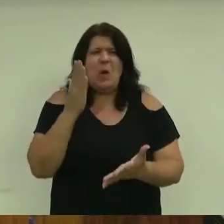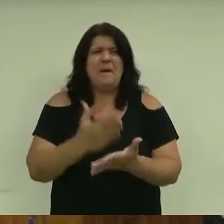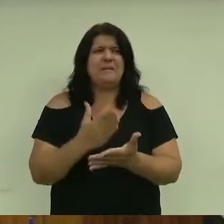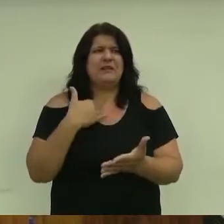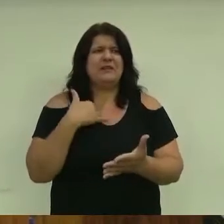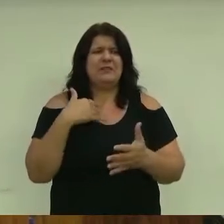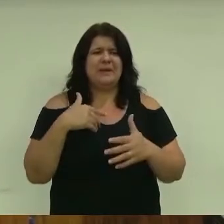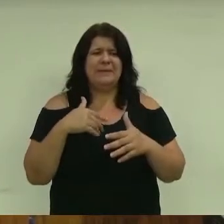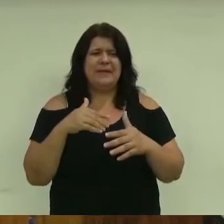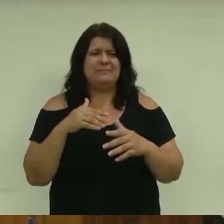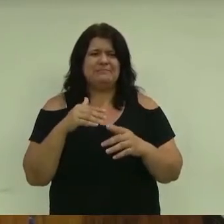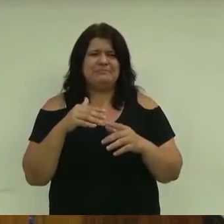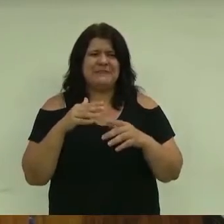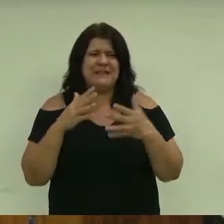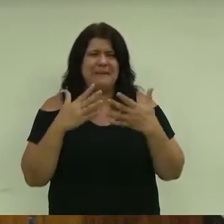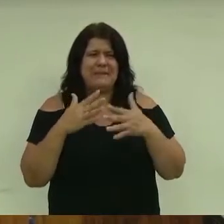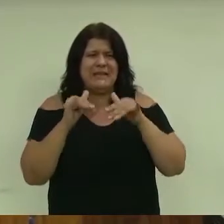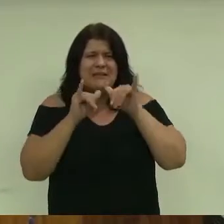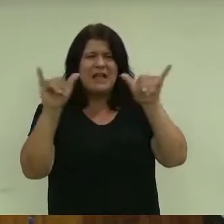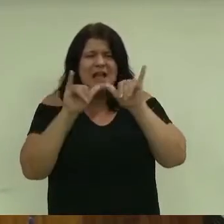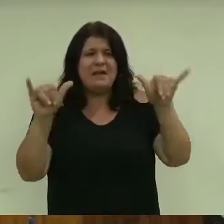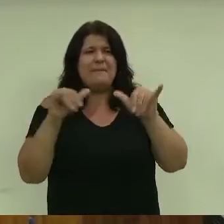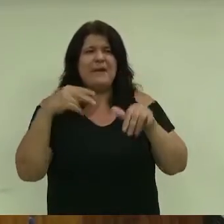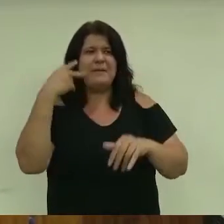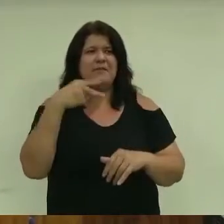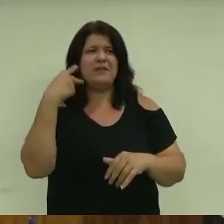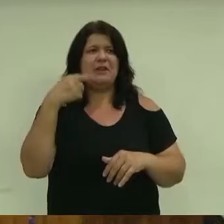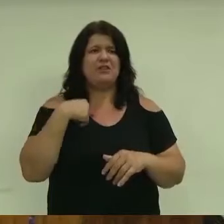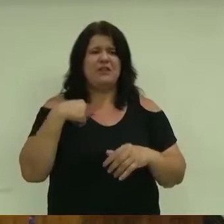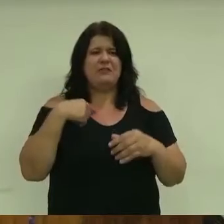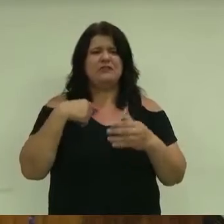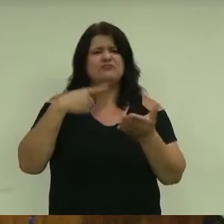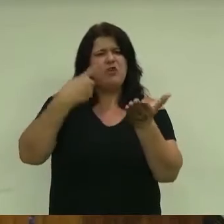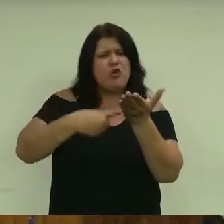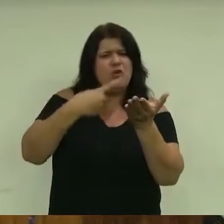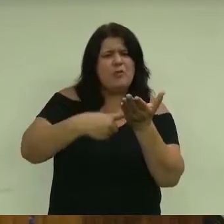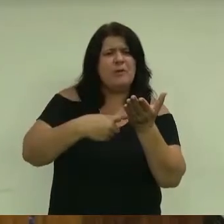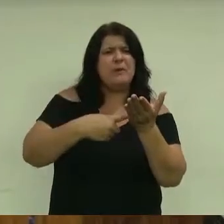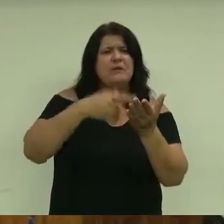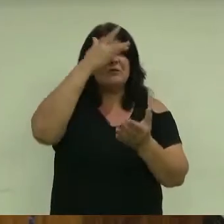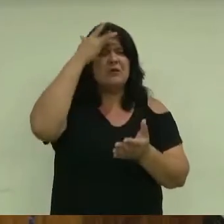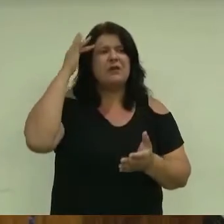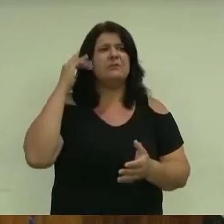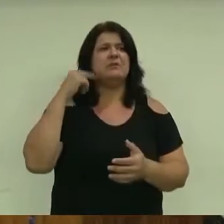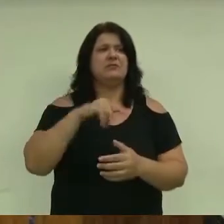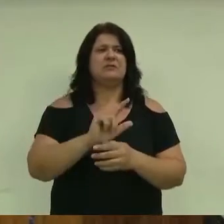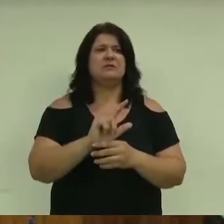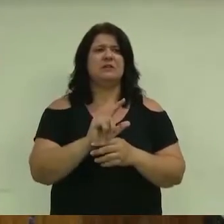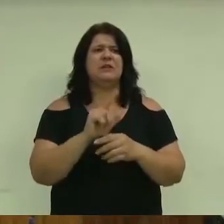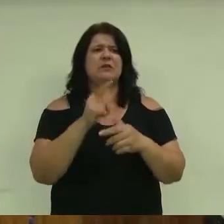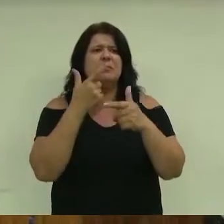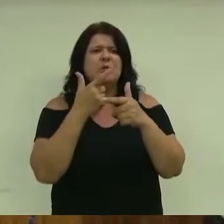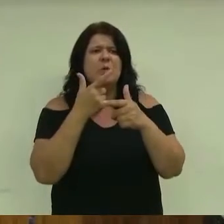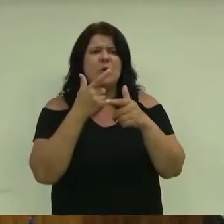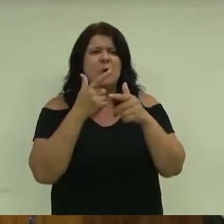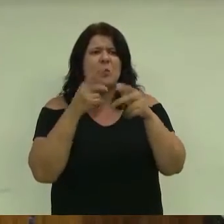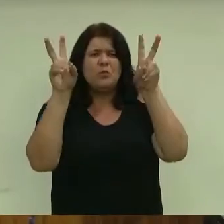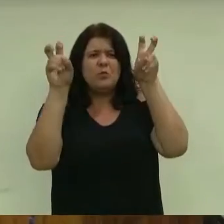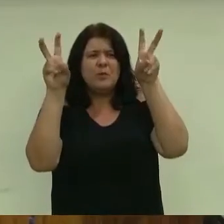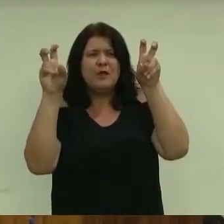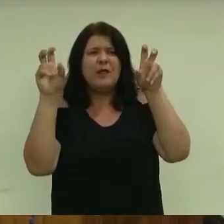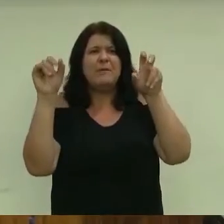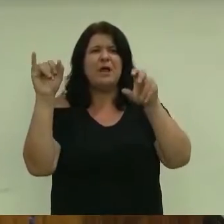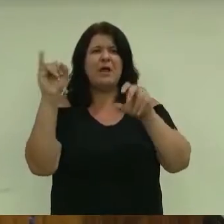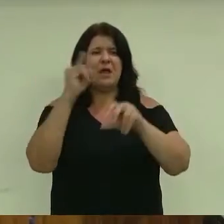campanha de vereador, fiz esse compromisso com as pessoas, falando de duas questões prioritárias, duas pautas prioritárias. Uma delas